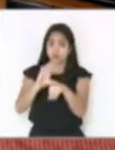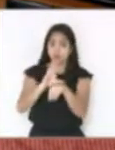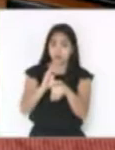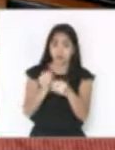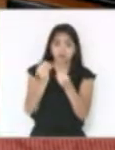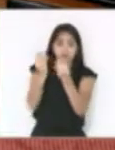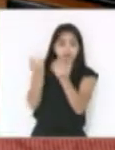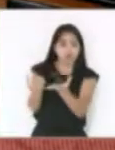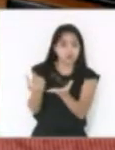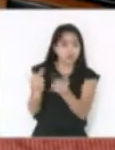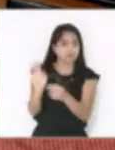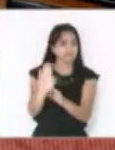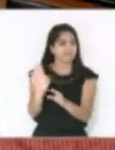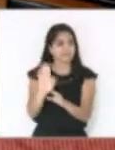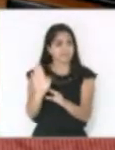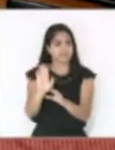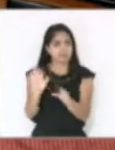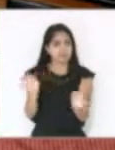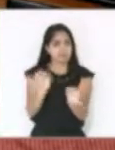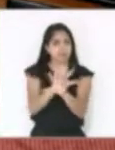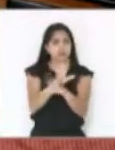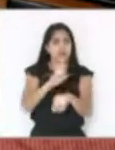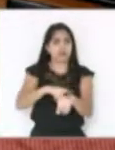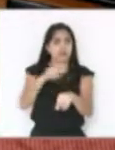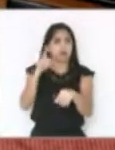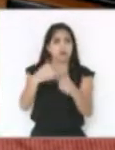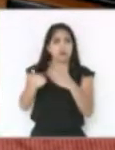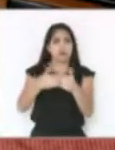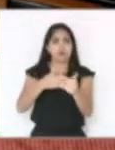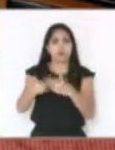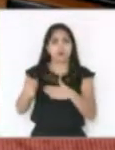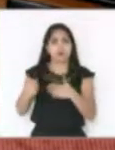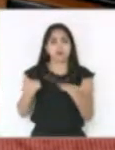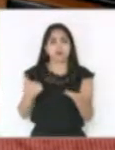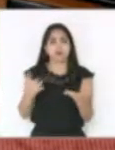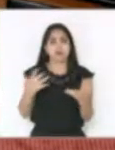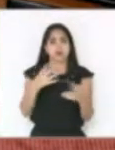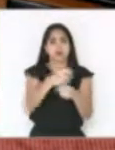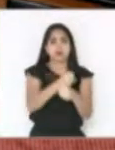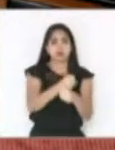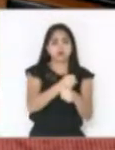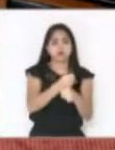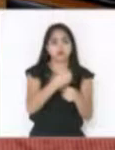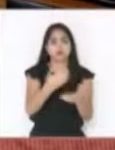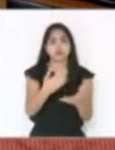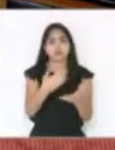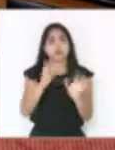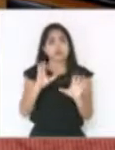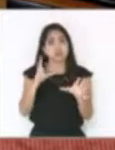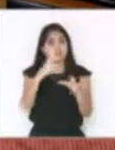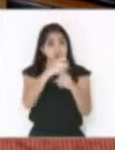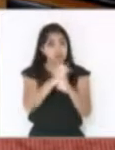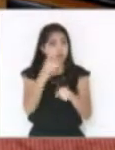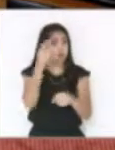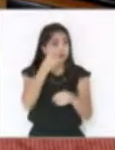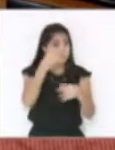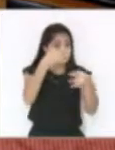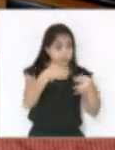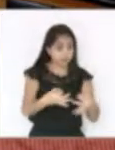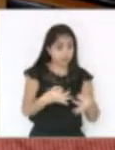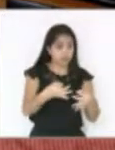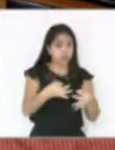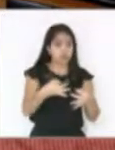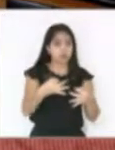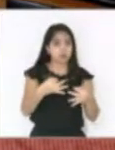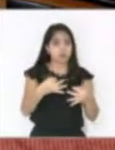não lhe dá de encerrar a qualquer instante. senão a hora que eu não tenho quórum eu encerro. Não, aqui já havia quórum. Vossa excelência poderia